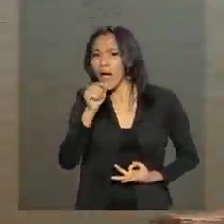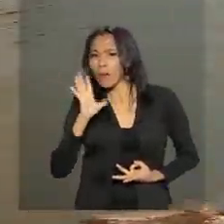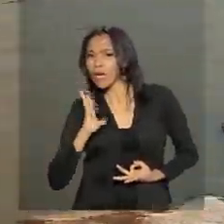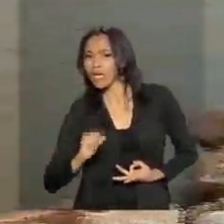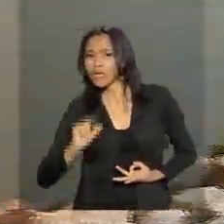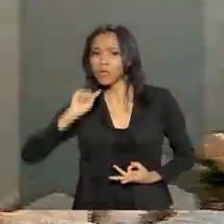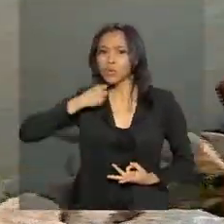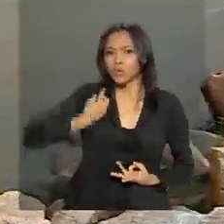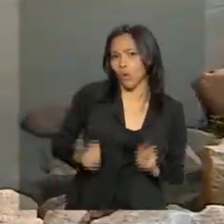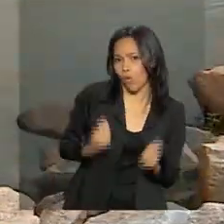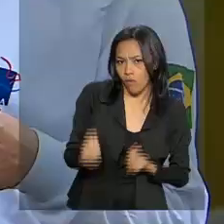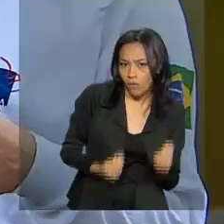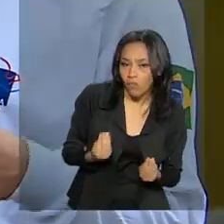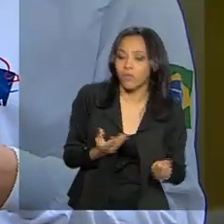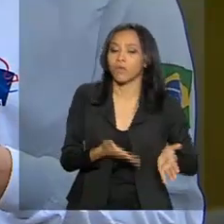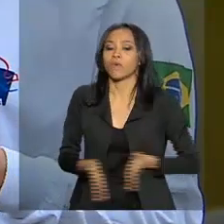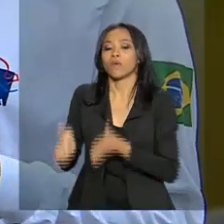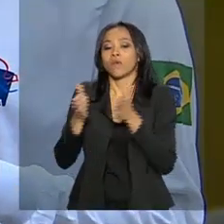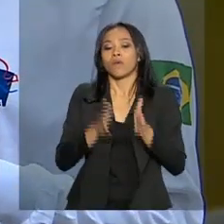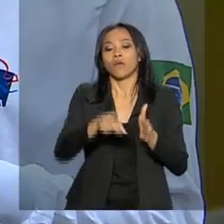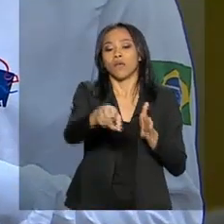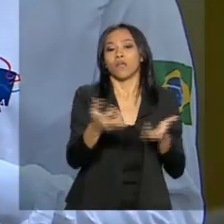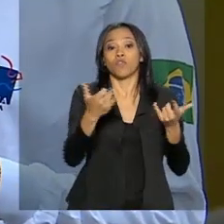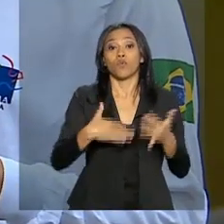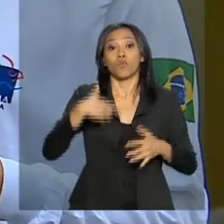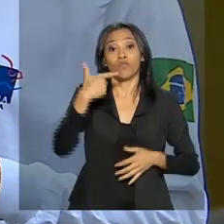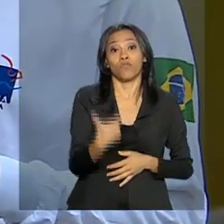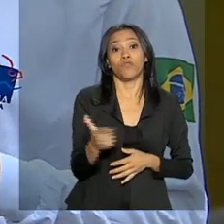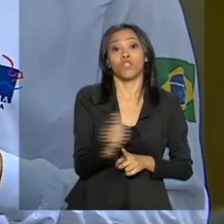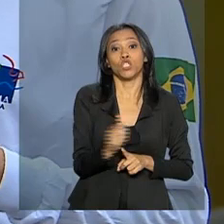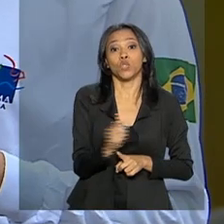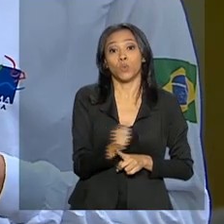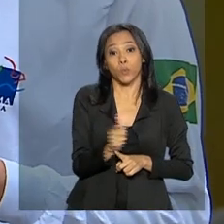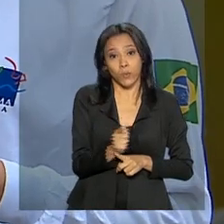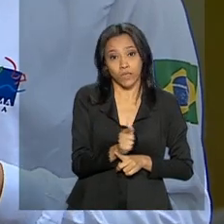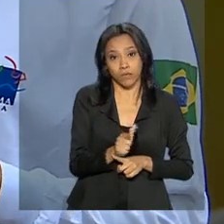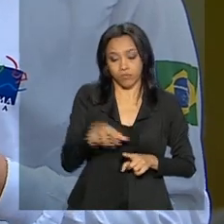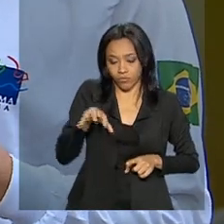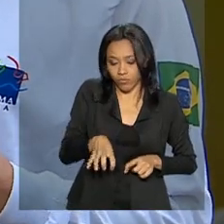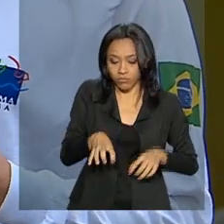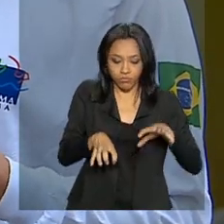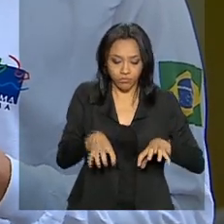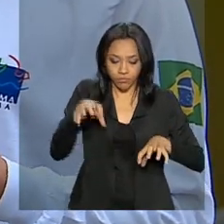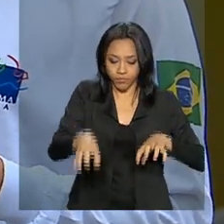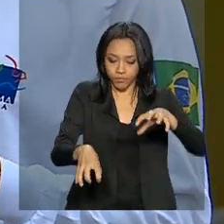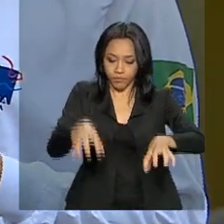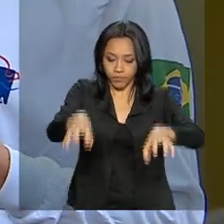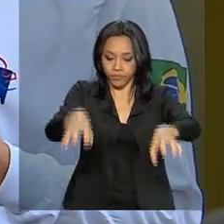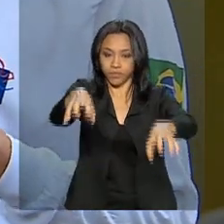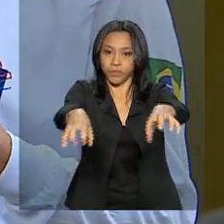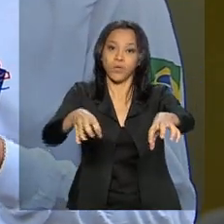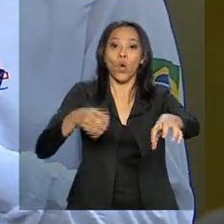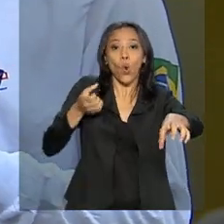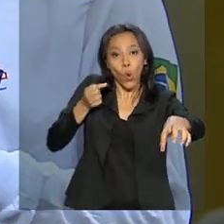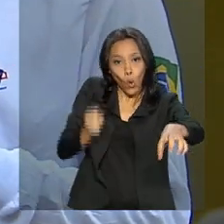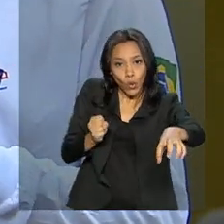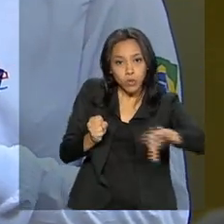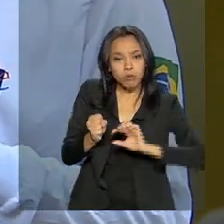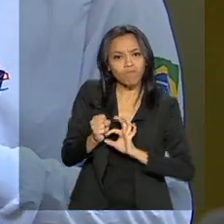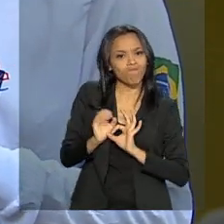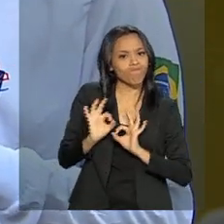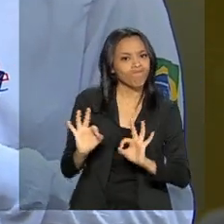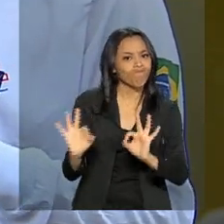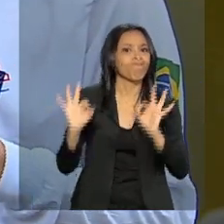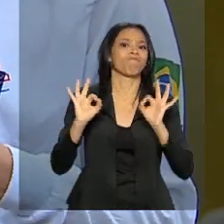Foram instaladas 22 estações de monitoramento, estações automáticas. Oito delas são consideradas completas, porque